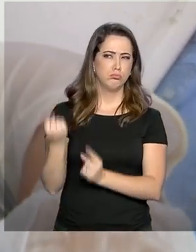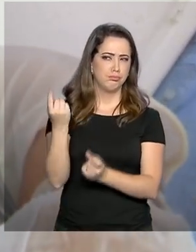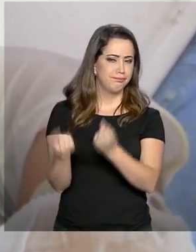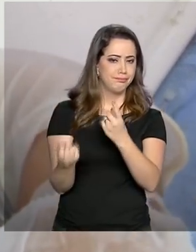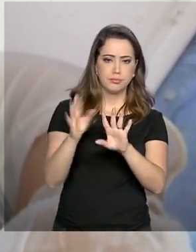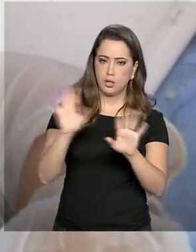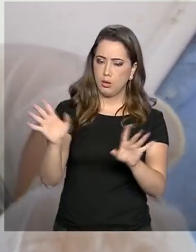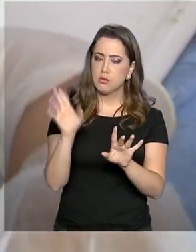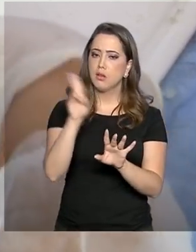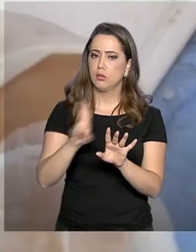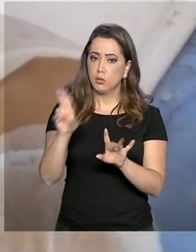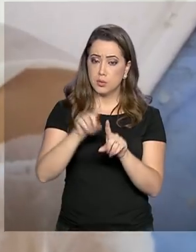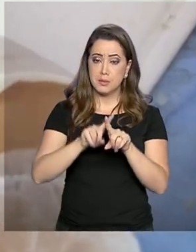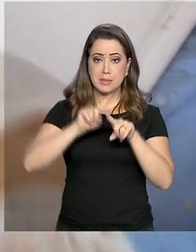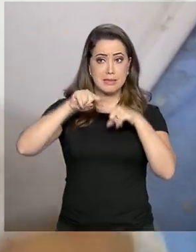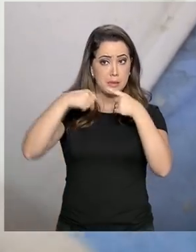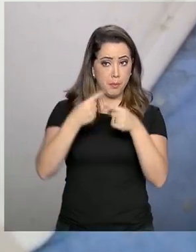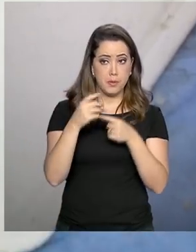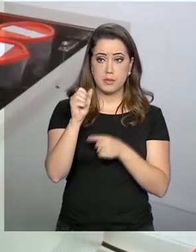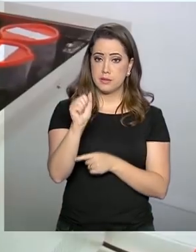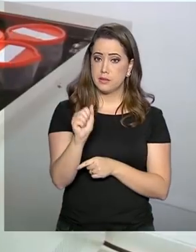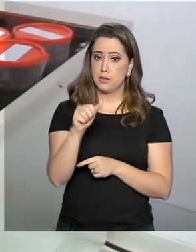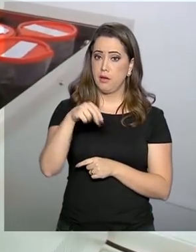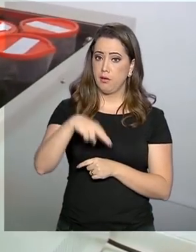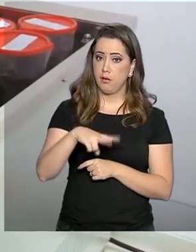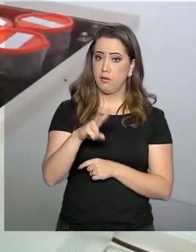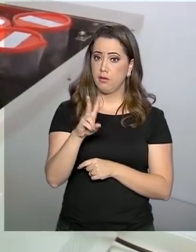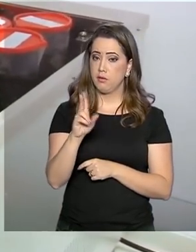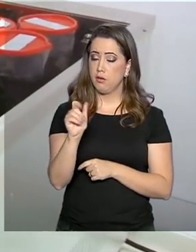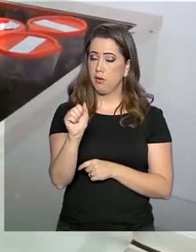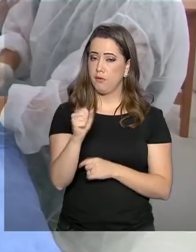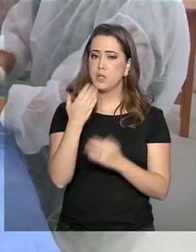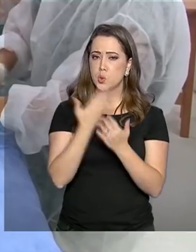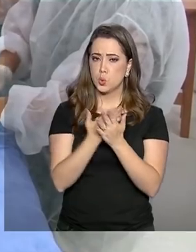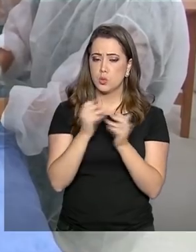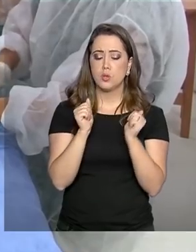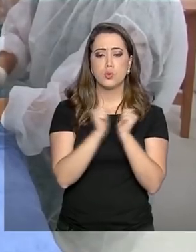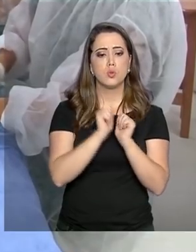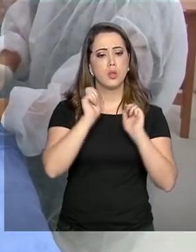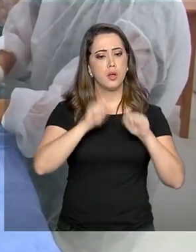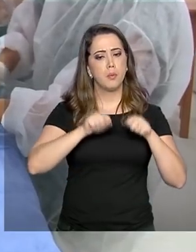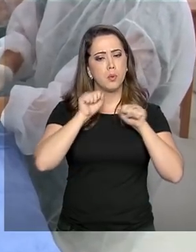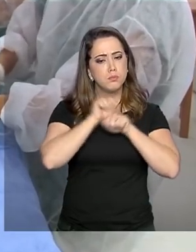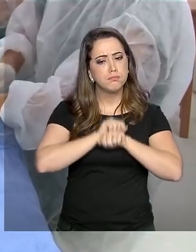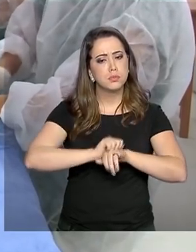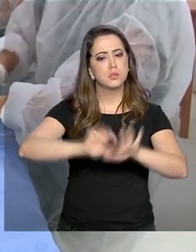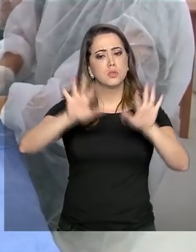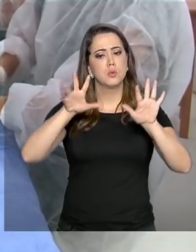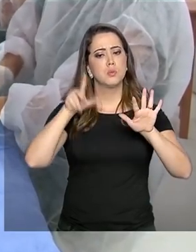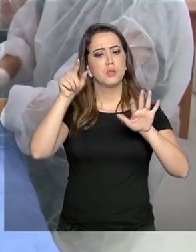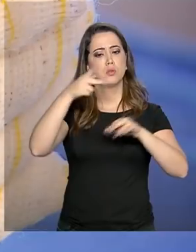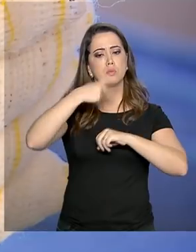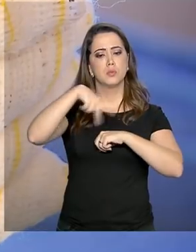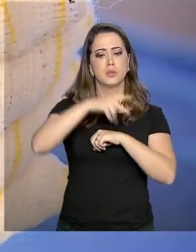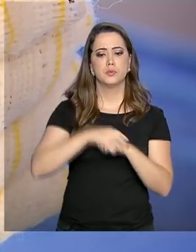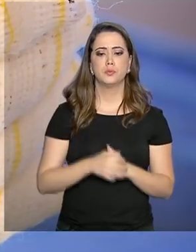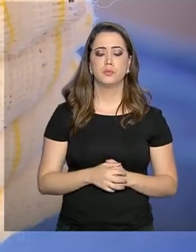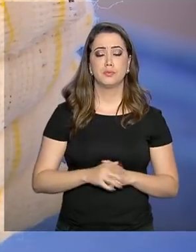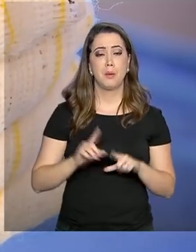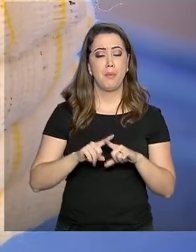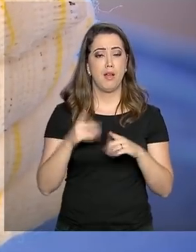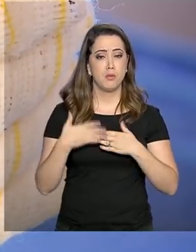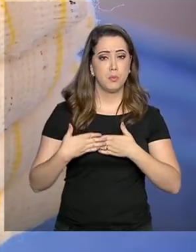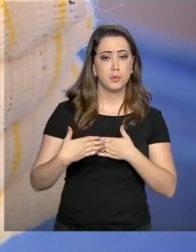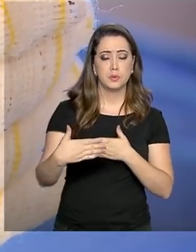a Anvisa, a Agência Nacional de Vigilância Sanitária, concluir as análises é que pode ser expandido para todo o país. Enquanto